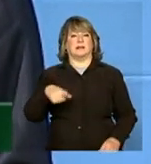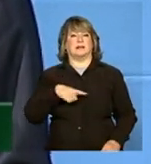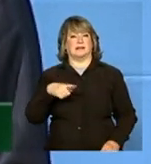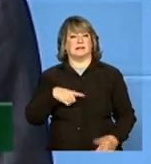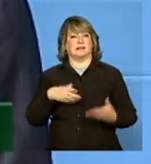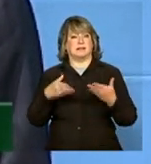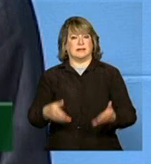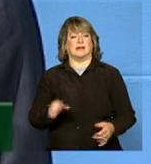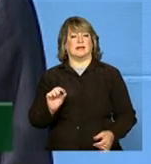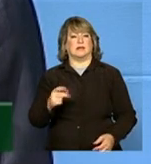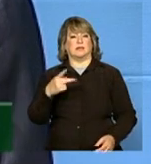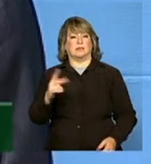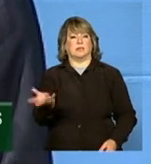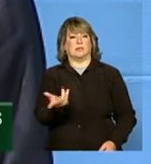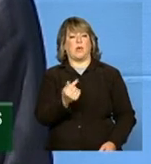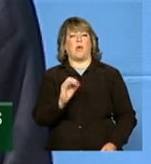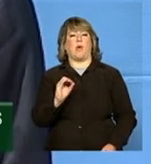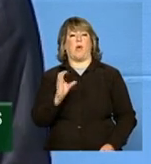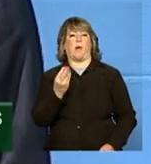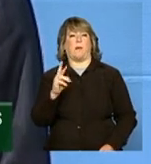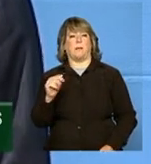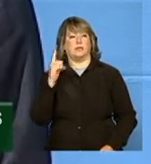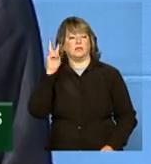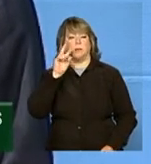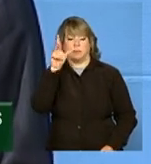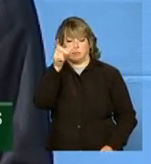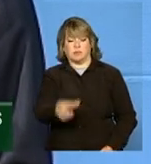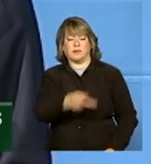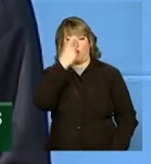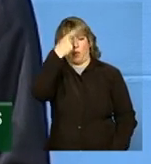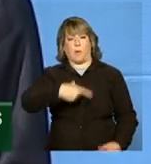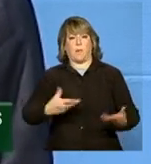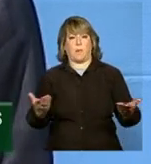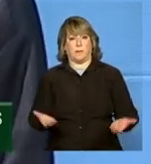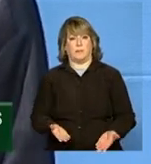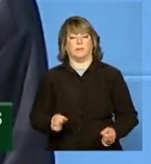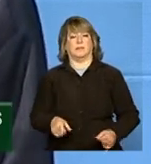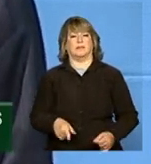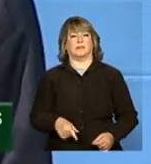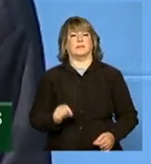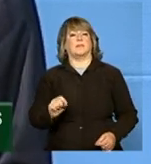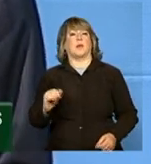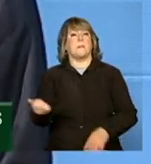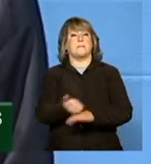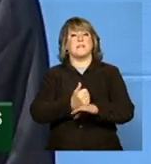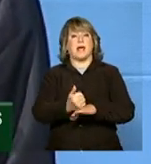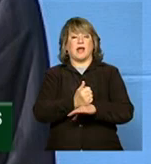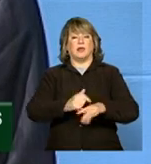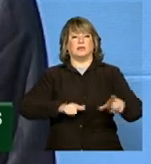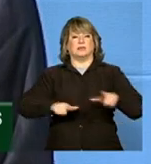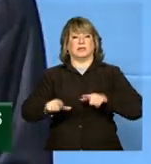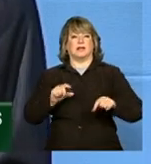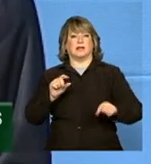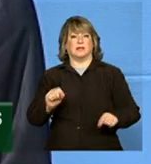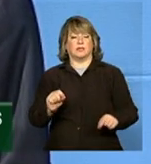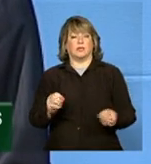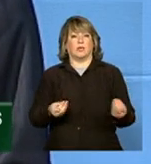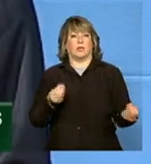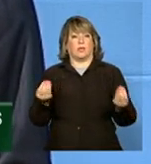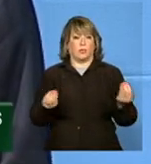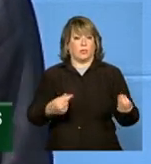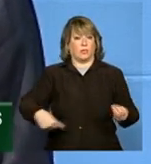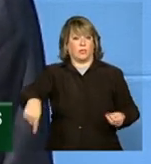em sua magnífica obra Condição Humana. O melhor dos atos nas circunstâncias mais limitadas